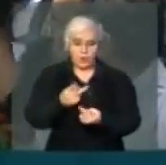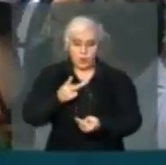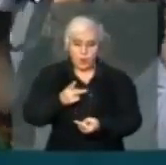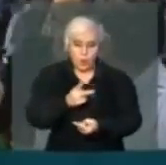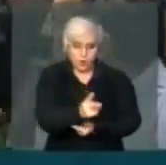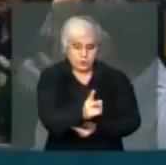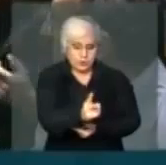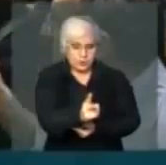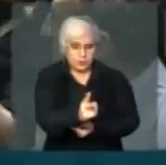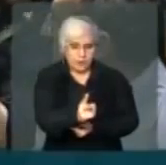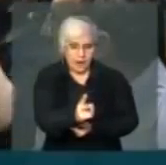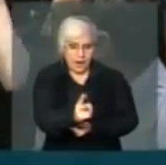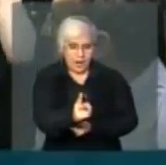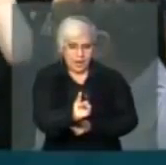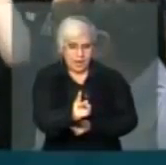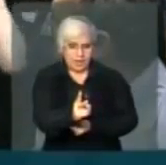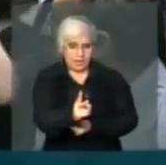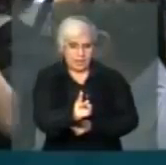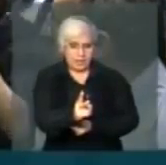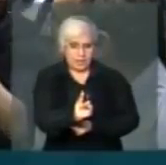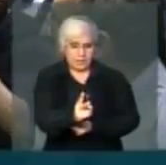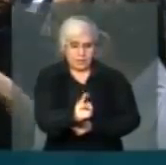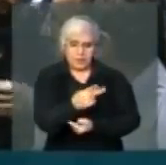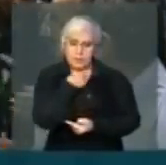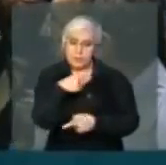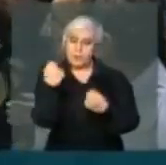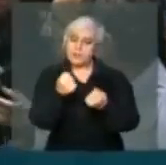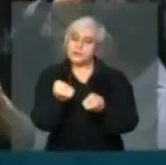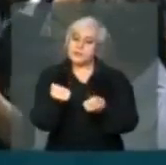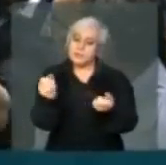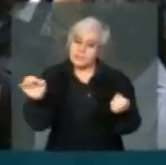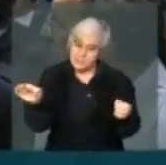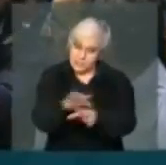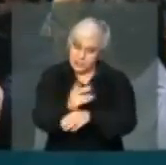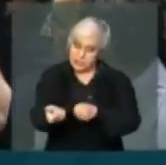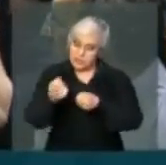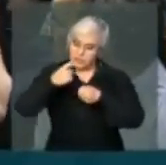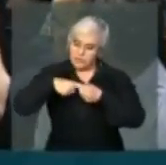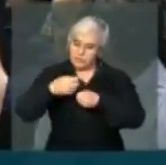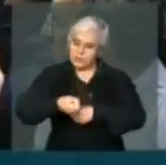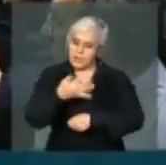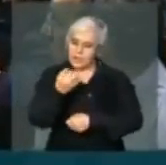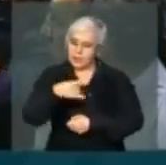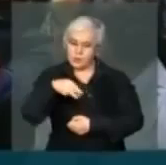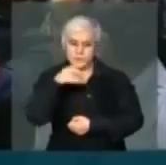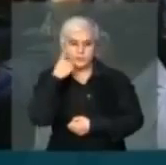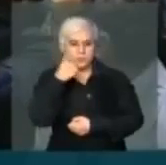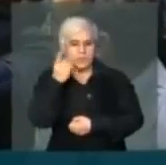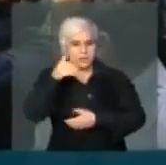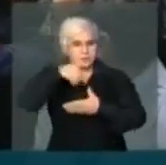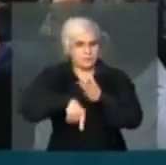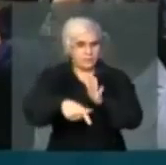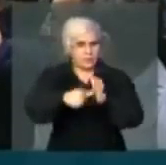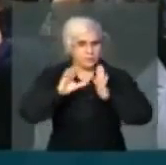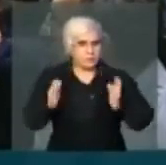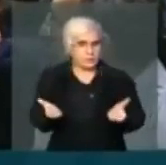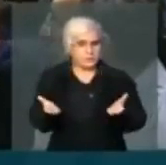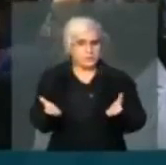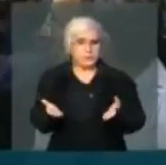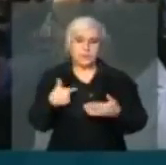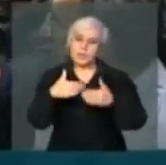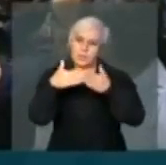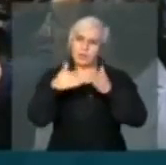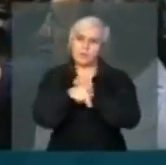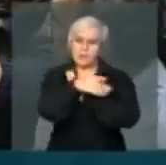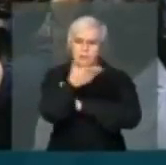continuar para votar PEC se nós não encerramos e voltarmos com o coro para votar para o interior esse é o mínimo de decência que eu